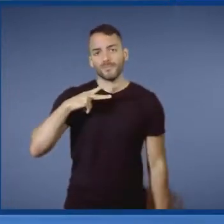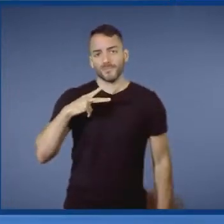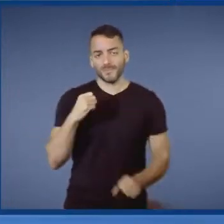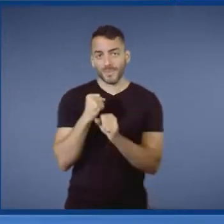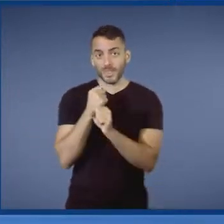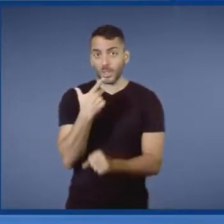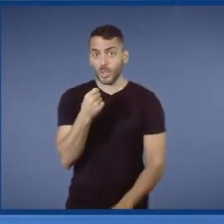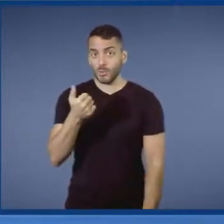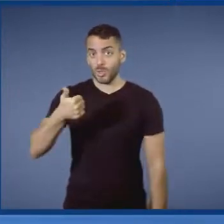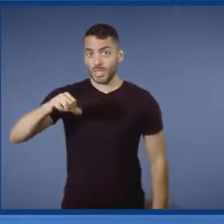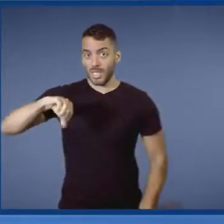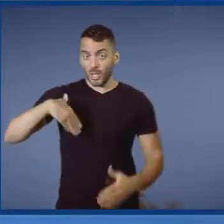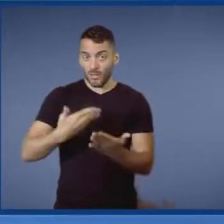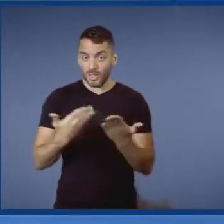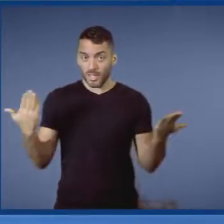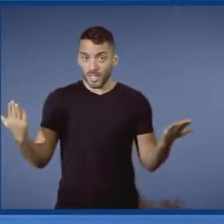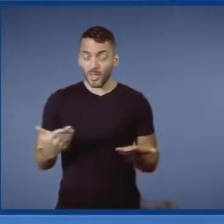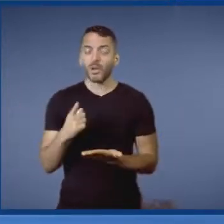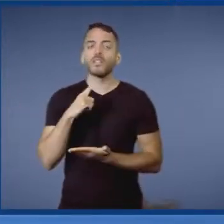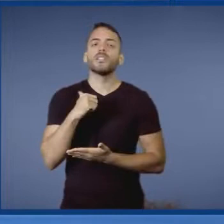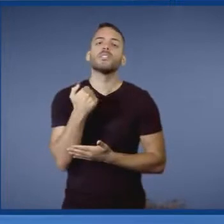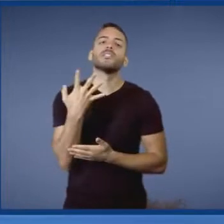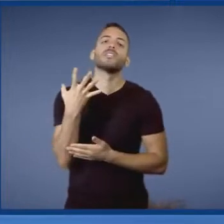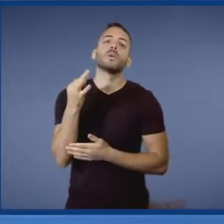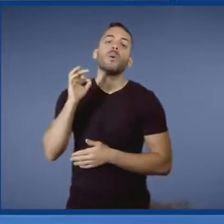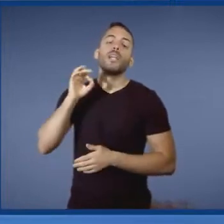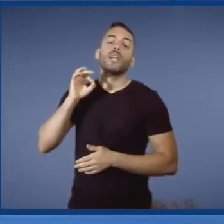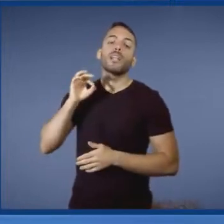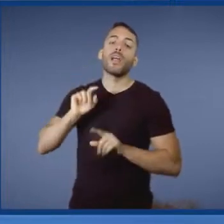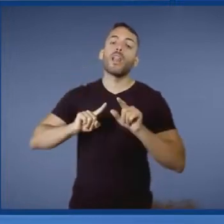para cá, são 140 leilões realizados.